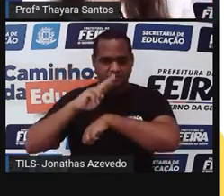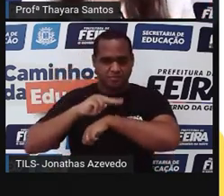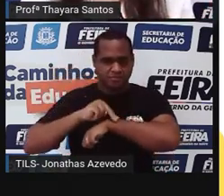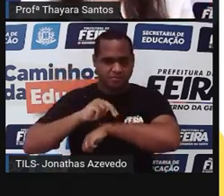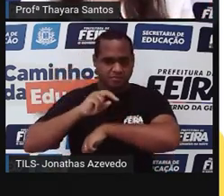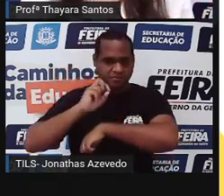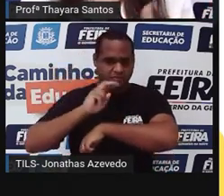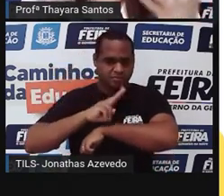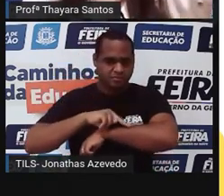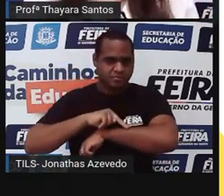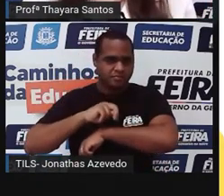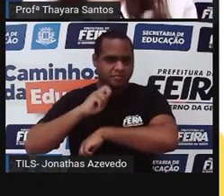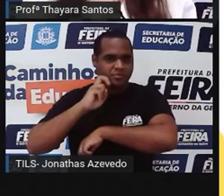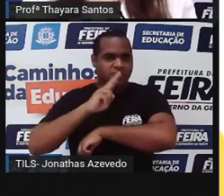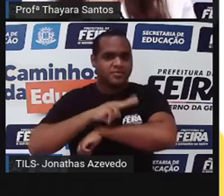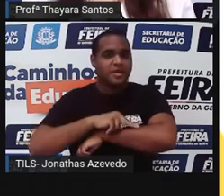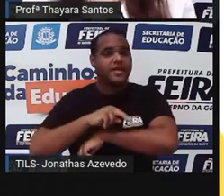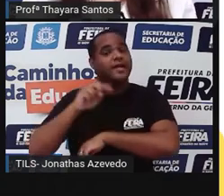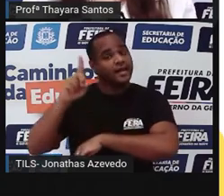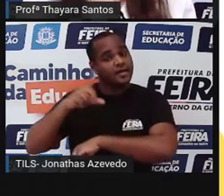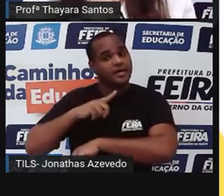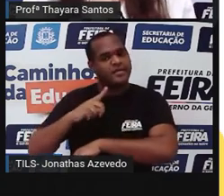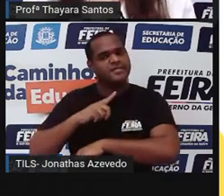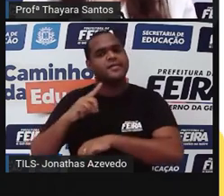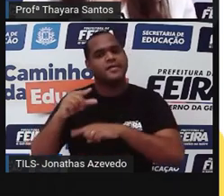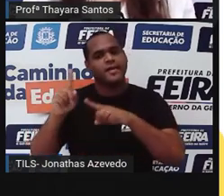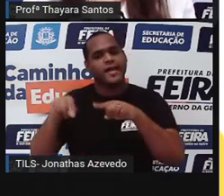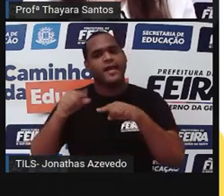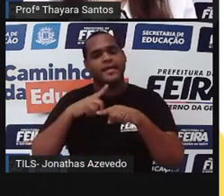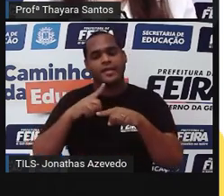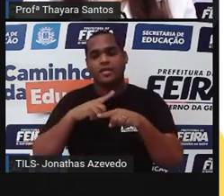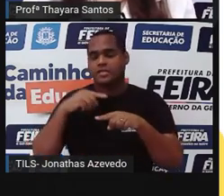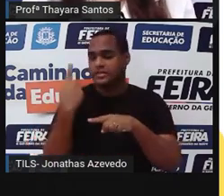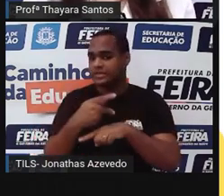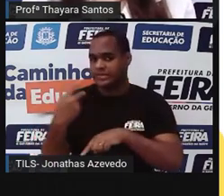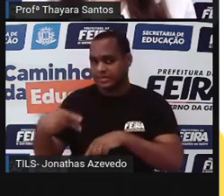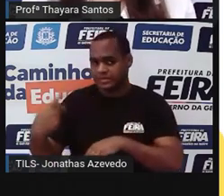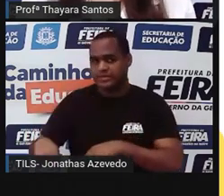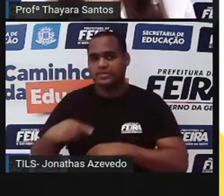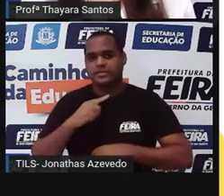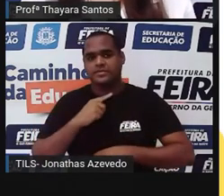grande nas plantações. Então, isso daí causa muitos prejuízos.